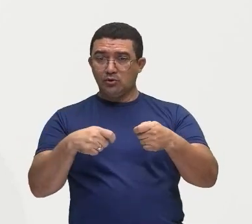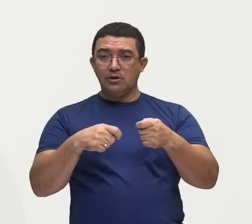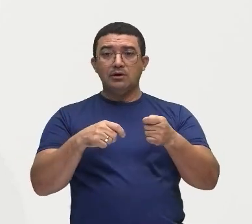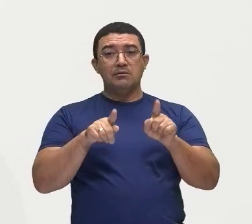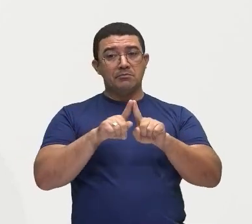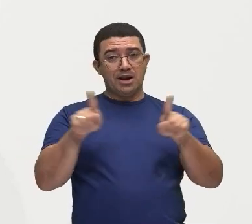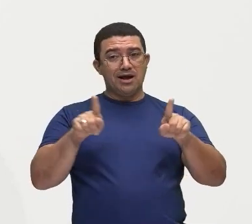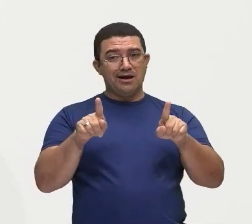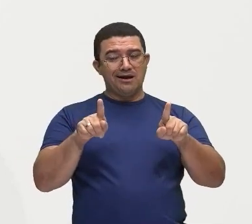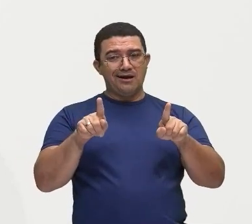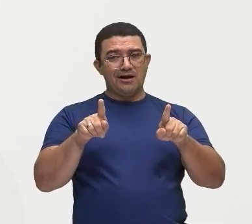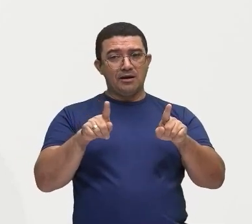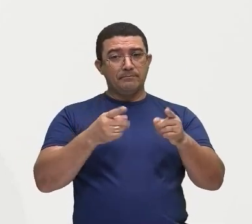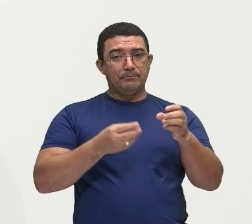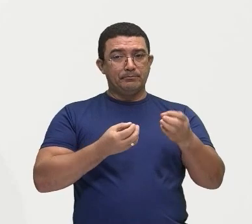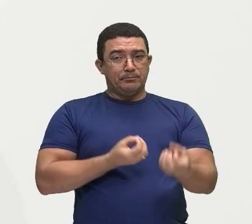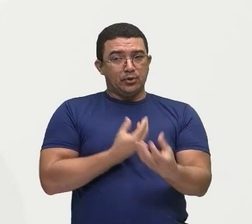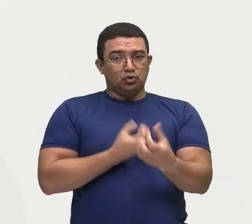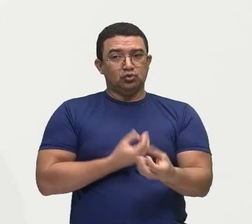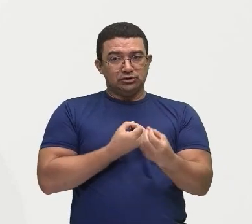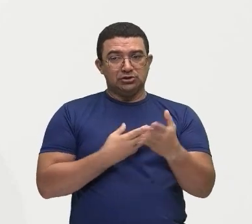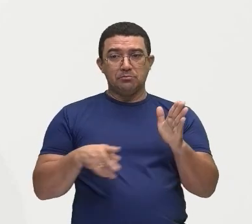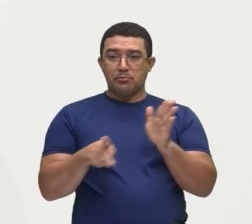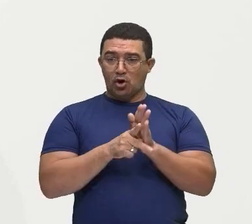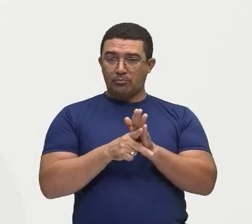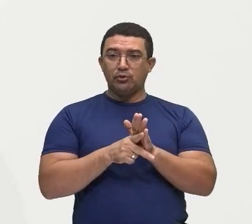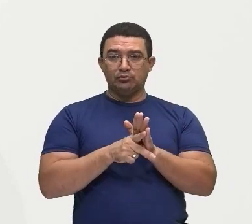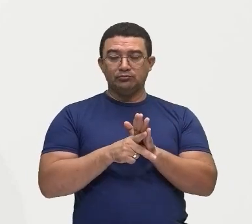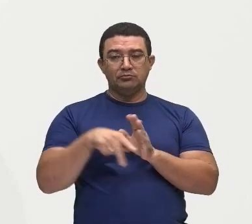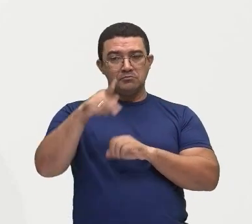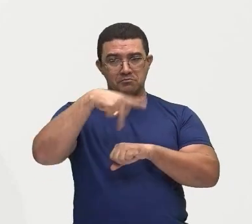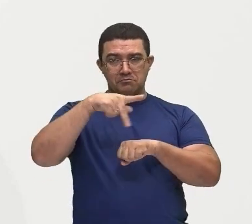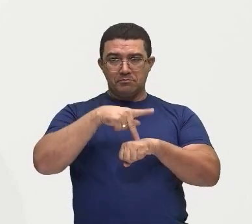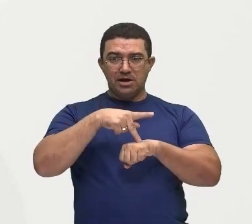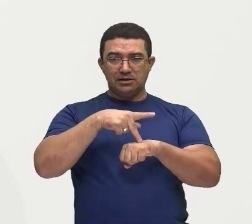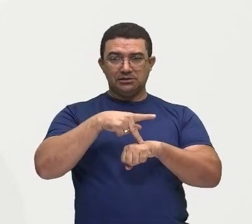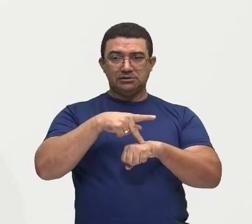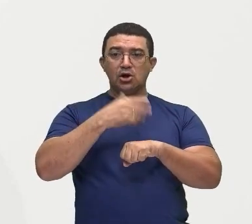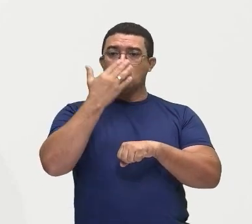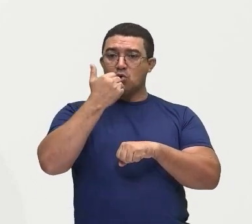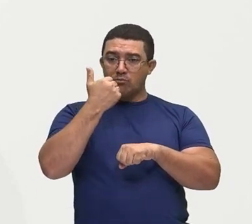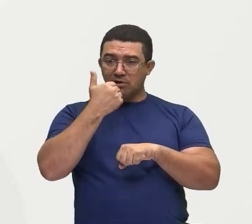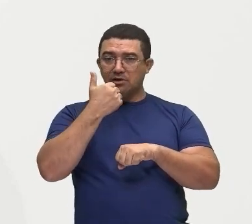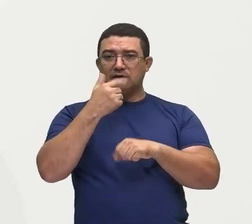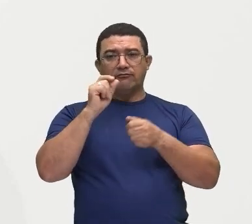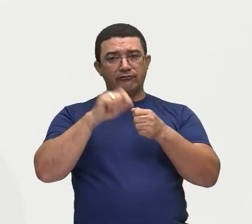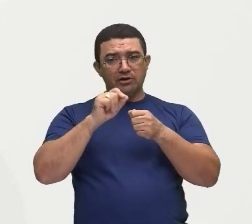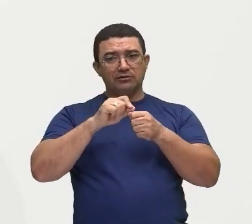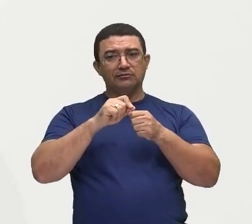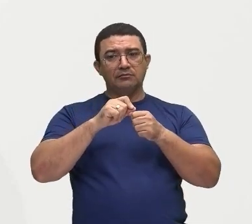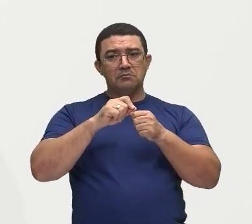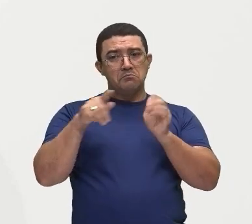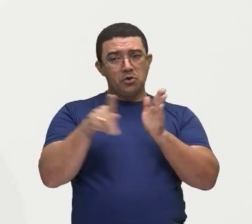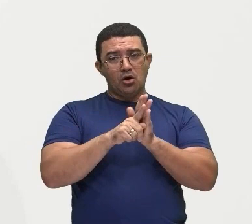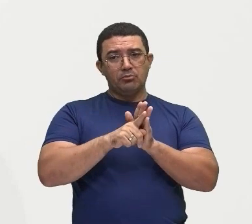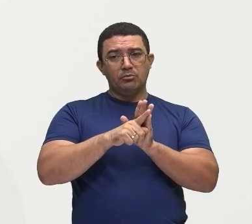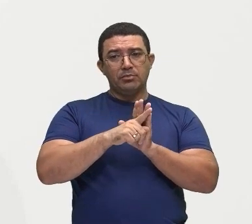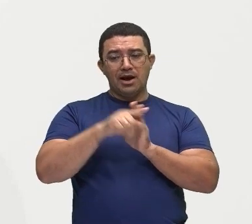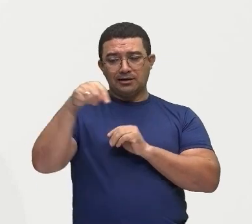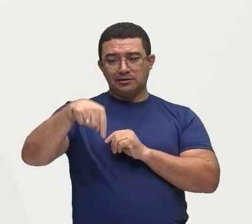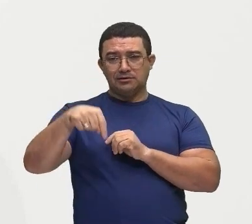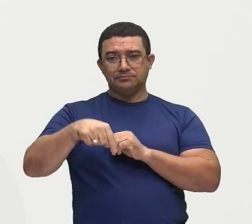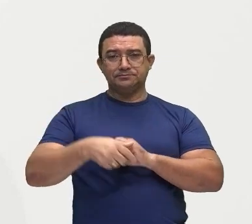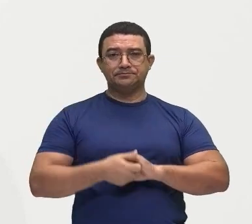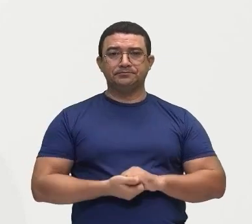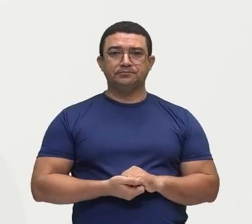país, tá bom? Já não vai ser mais para exportação, vai ser para abastecer aqui mesmo no Brasil, por exemplo. E aí, vamos